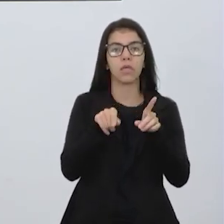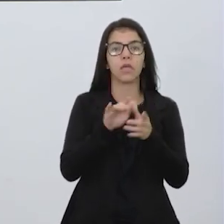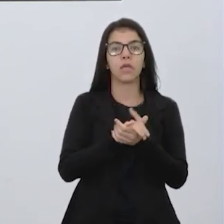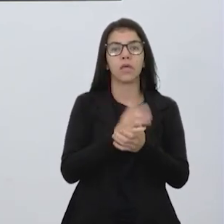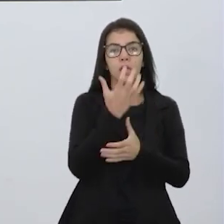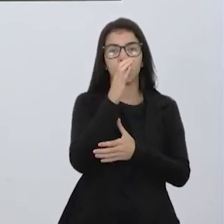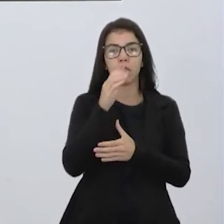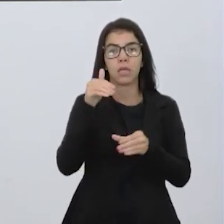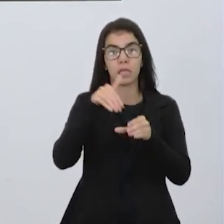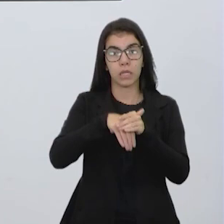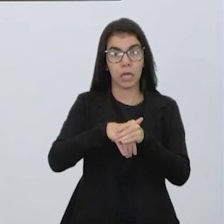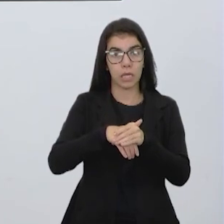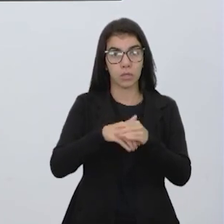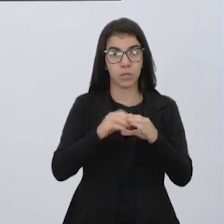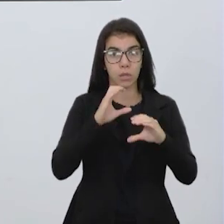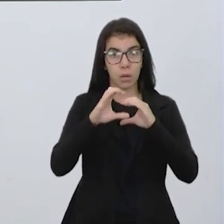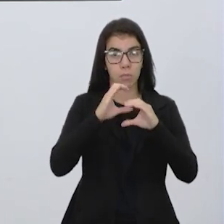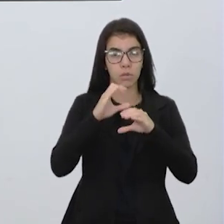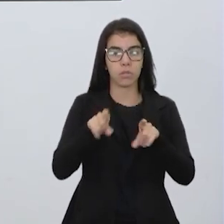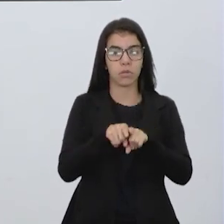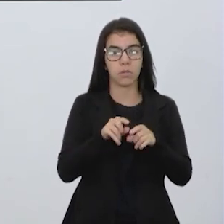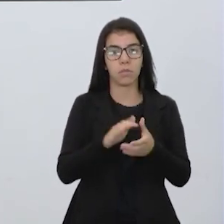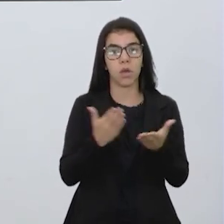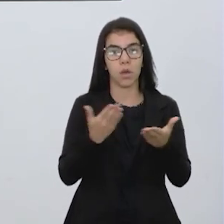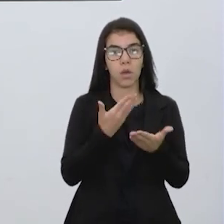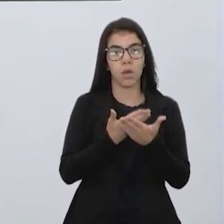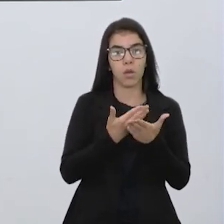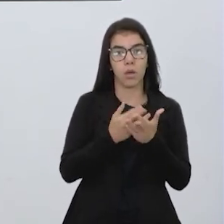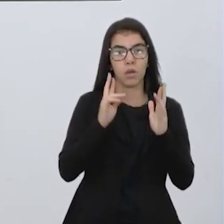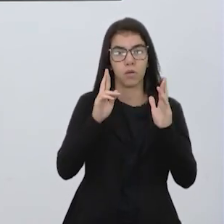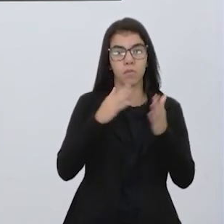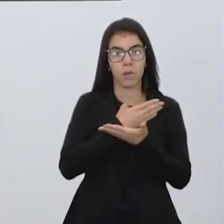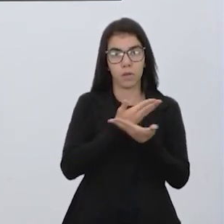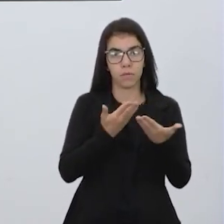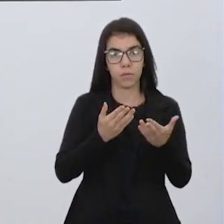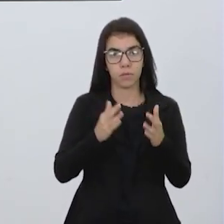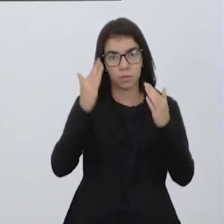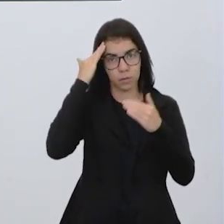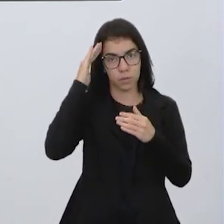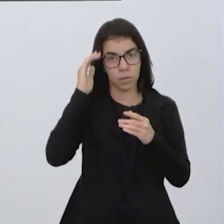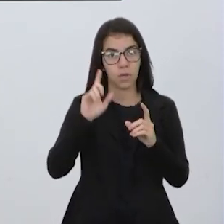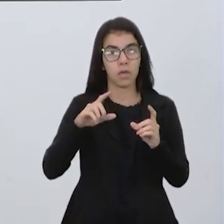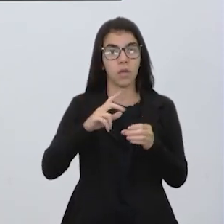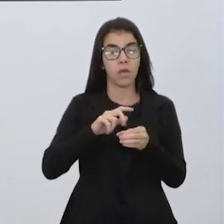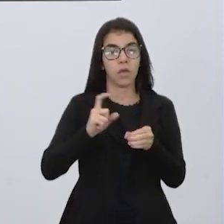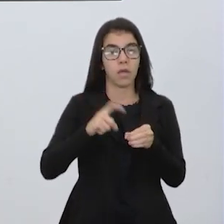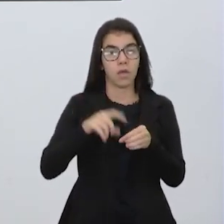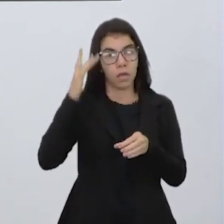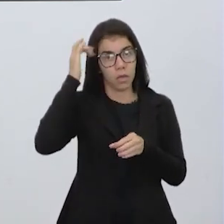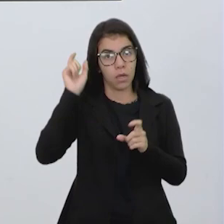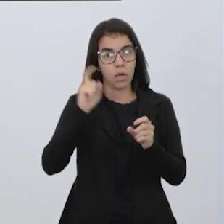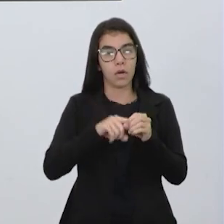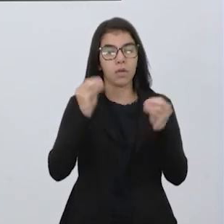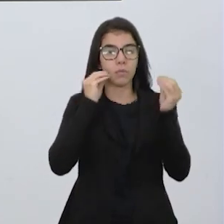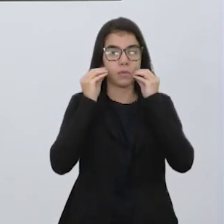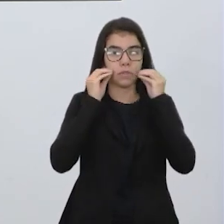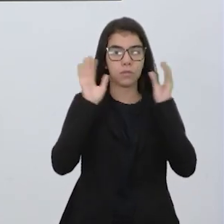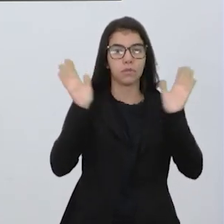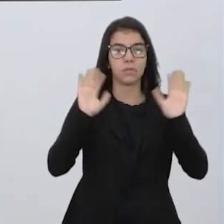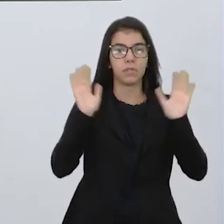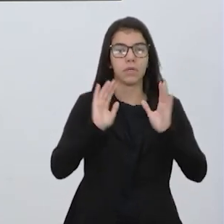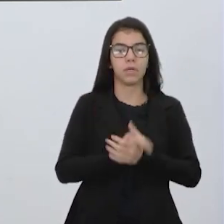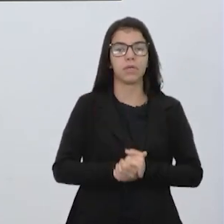meios de comunicação, tá bom, gente? Essa a aula de hoje. Espero que tenha feito sentido para vocês. E a gente volta amanhã. Beijo grande e até lá. Tchau, tchau.